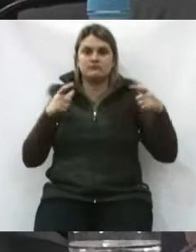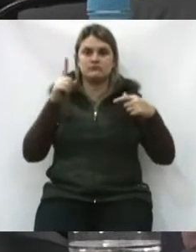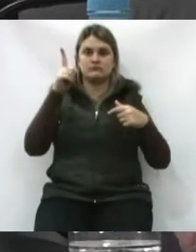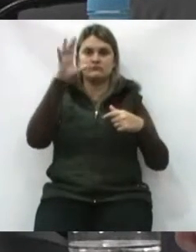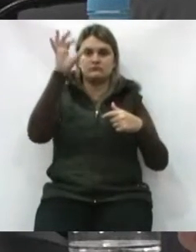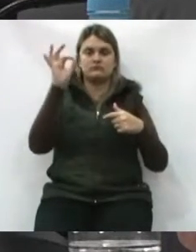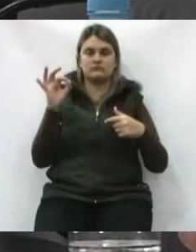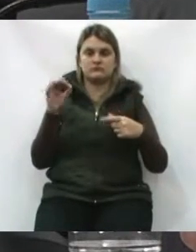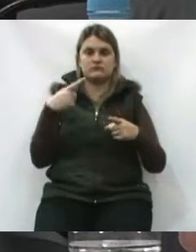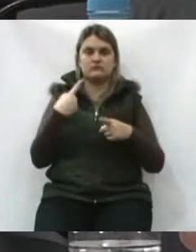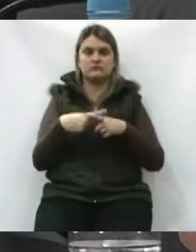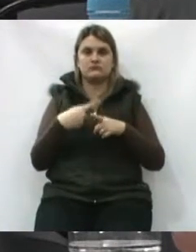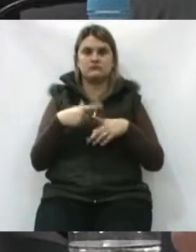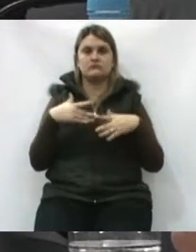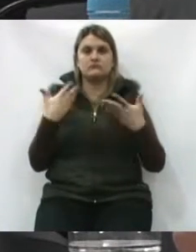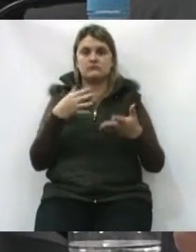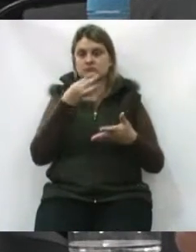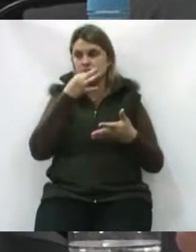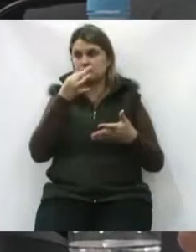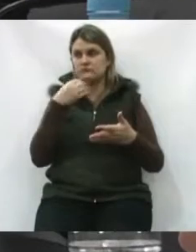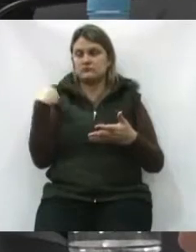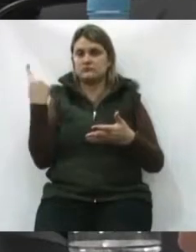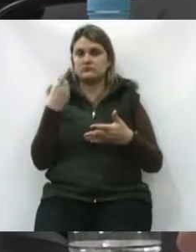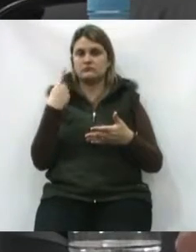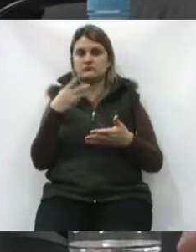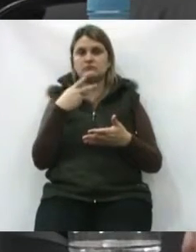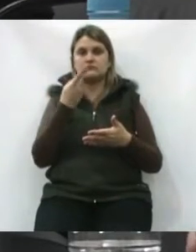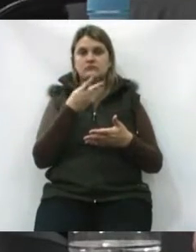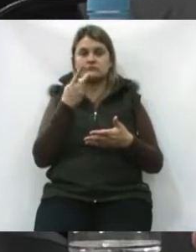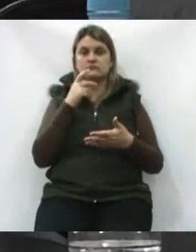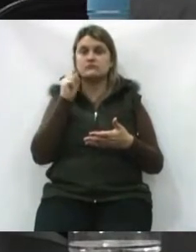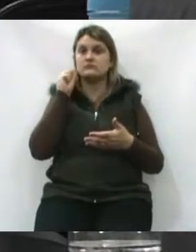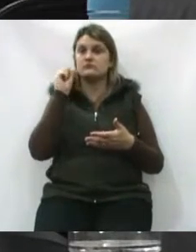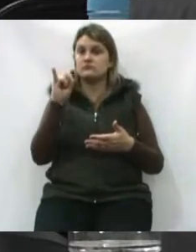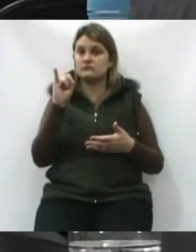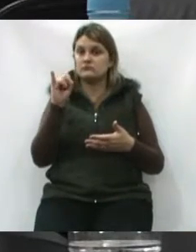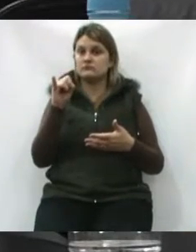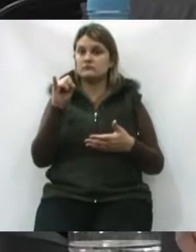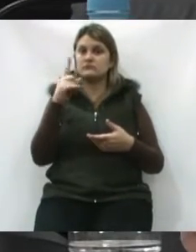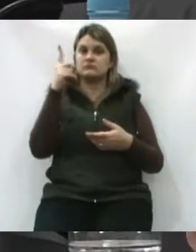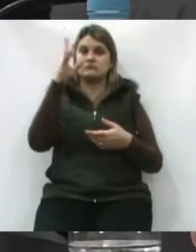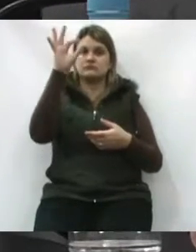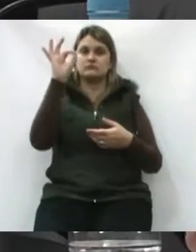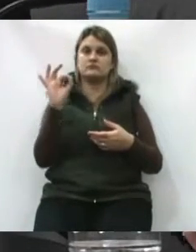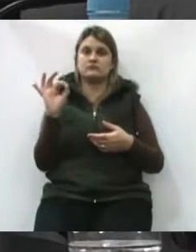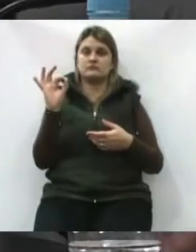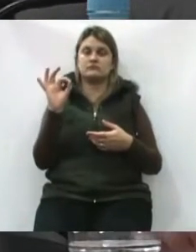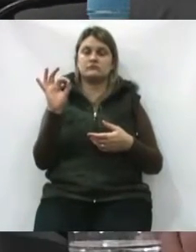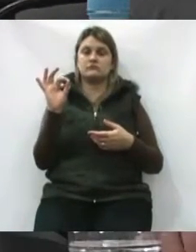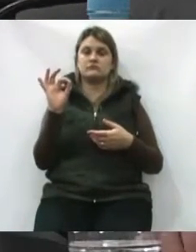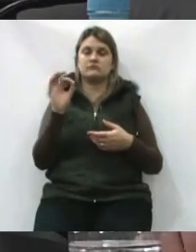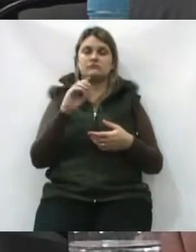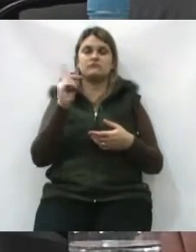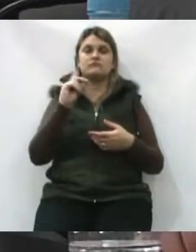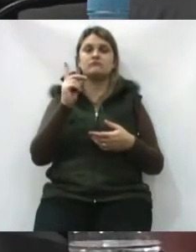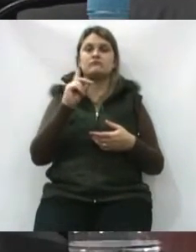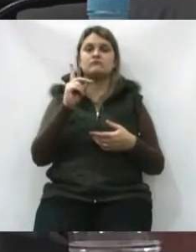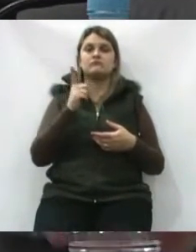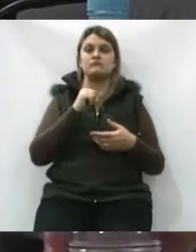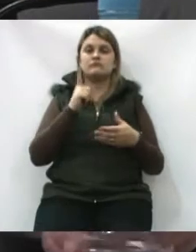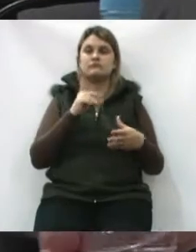1%, porque quando, na opinião deles, de quando falava será de 1%, não